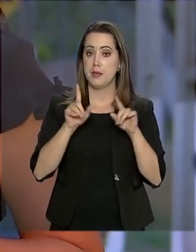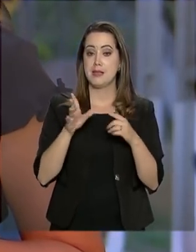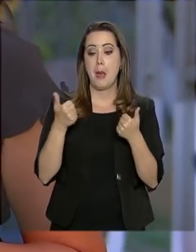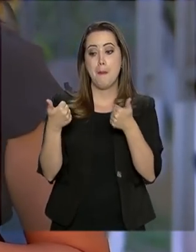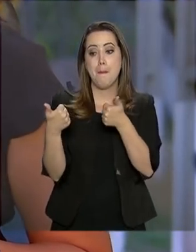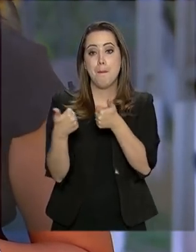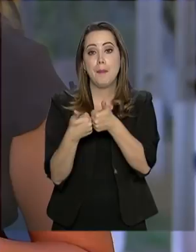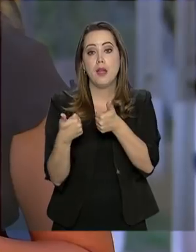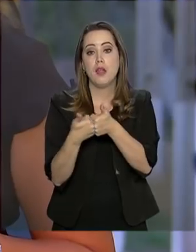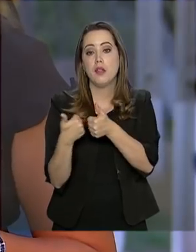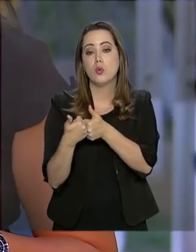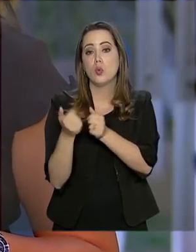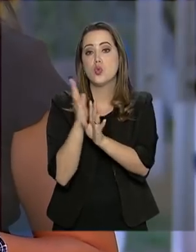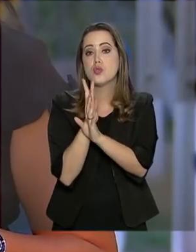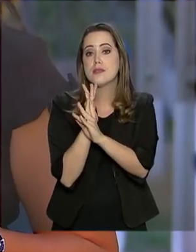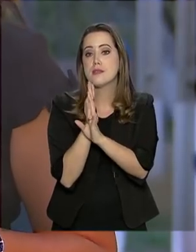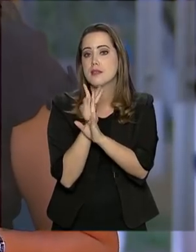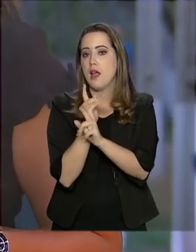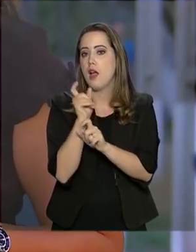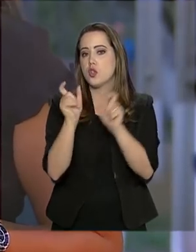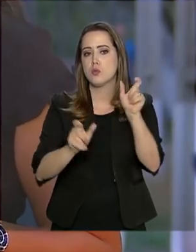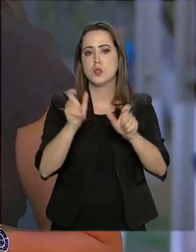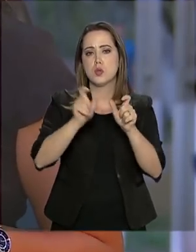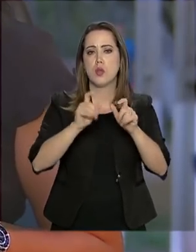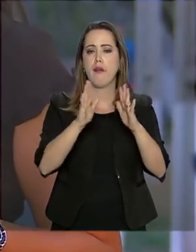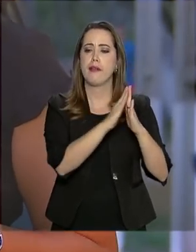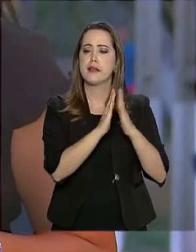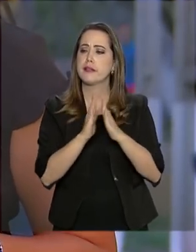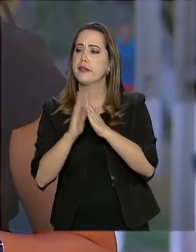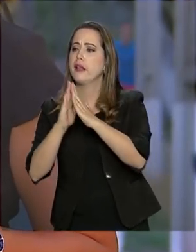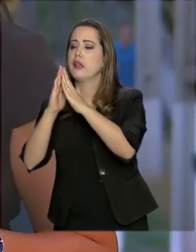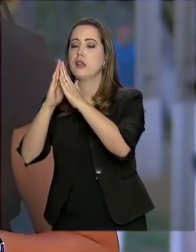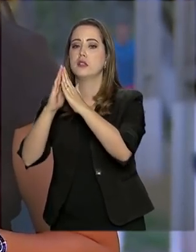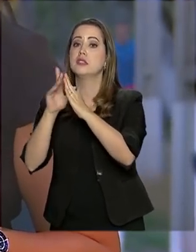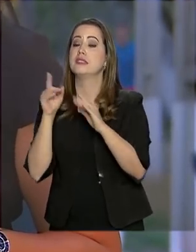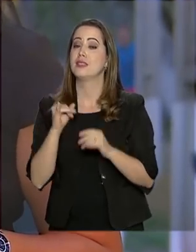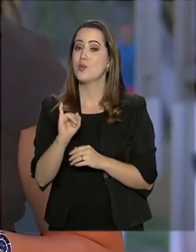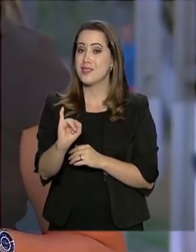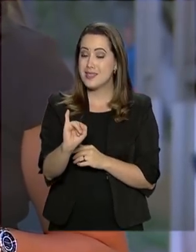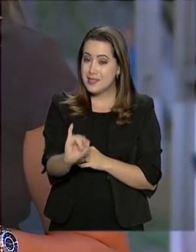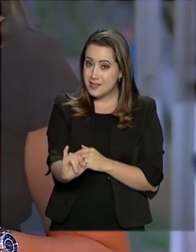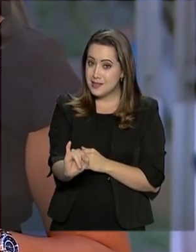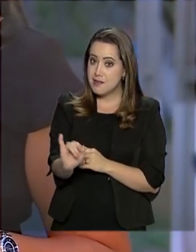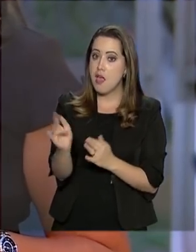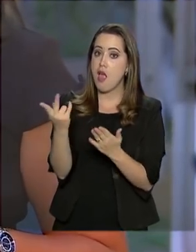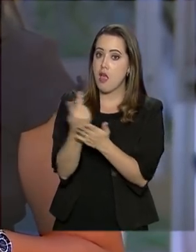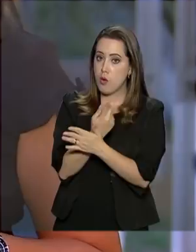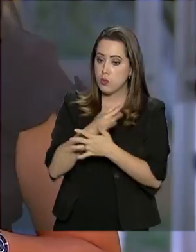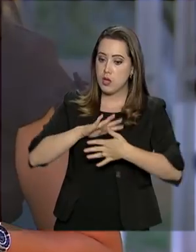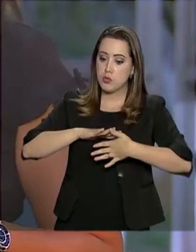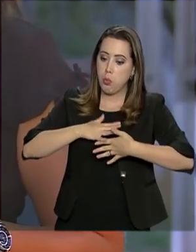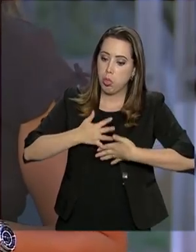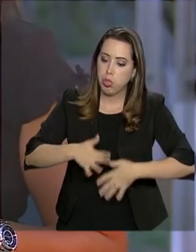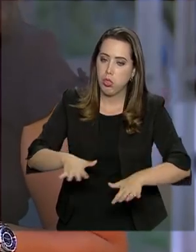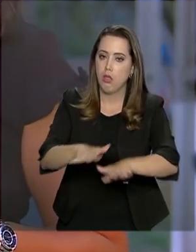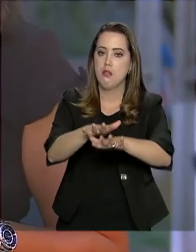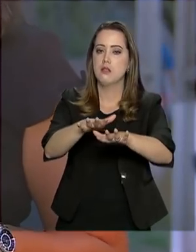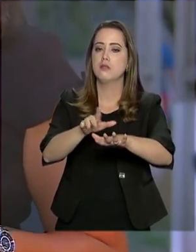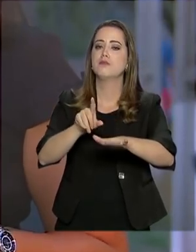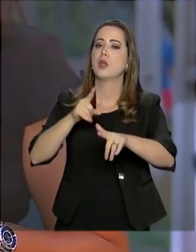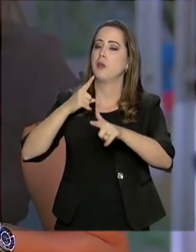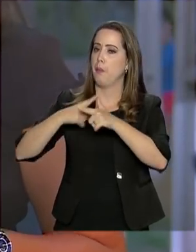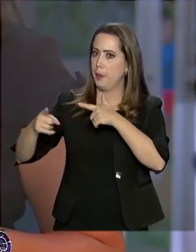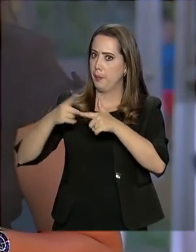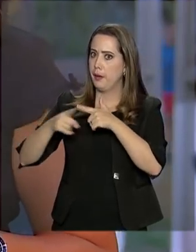mais próximas de cidades, de locais povoados. Então, se houver algum acidente, tem um risco grande de ter perda de vidas humanas e também de um desastre